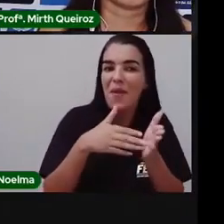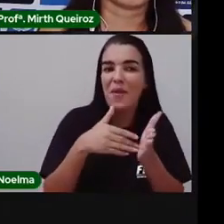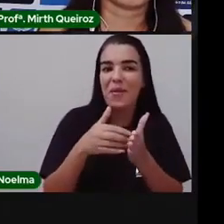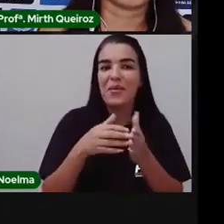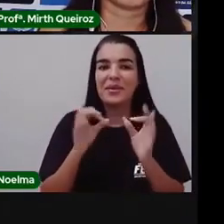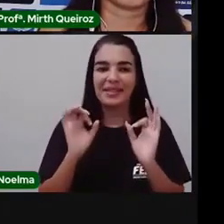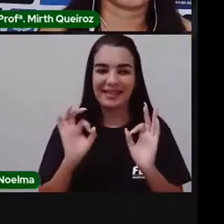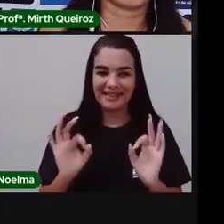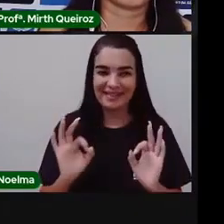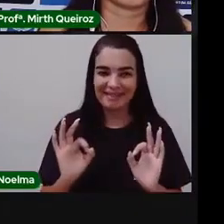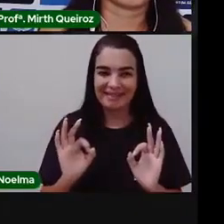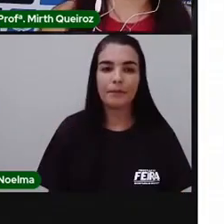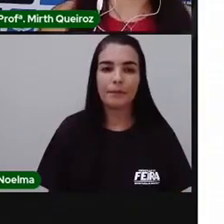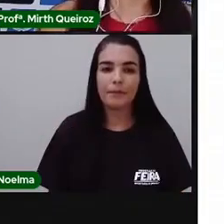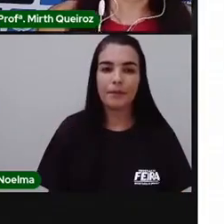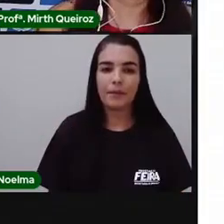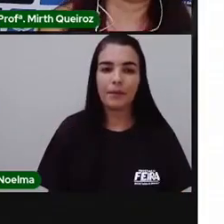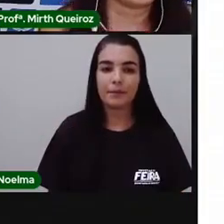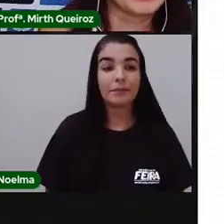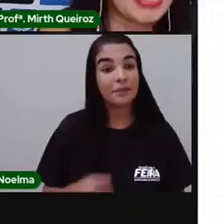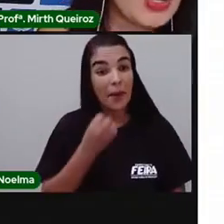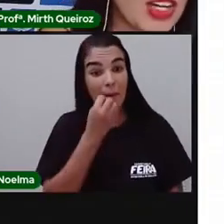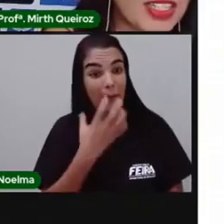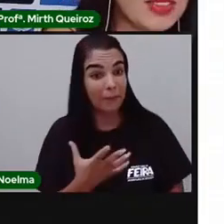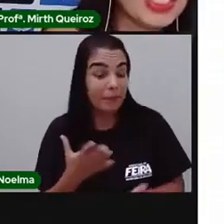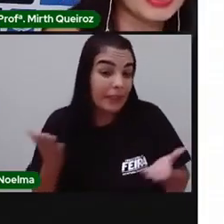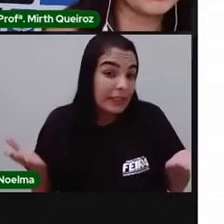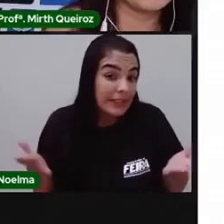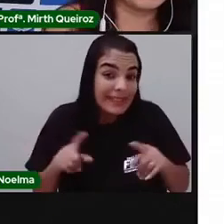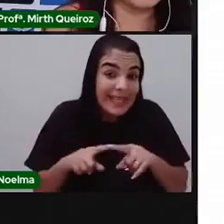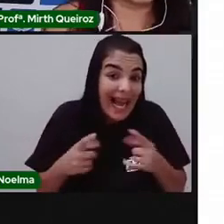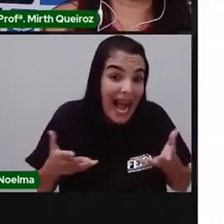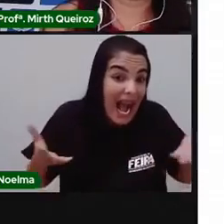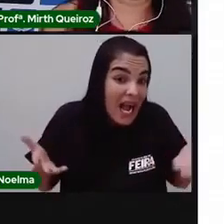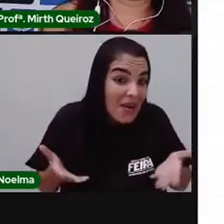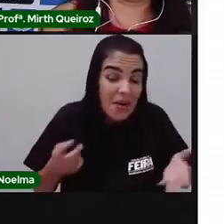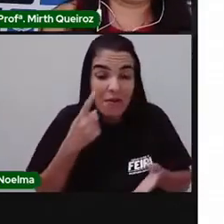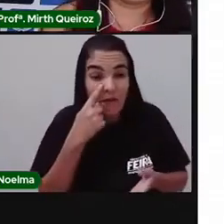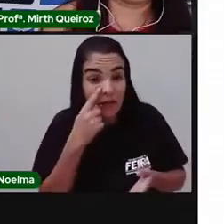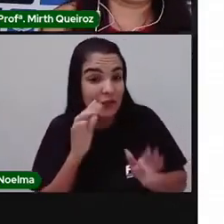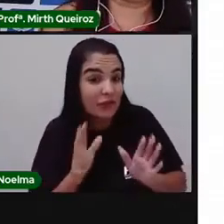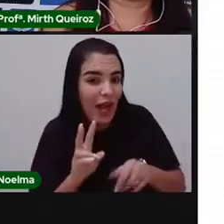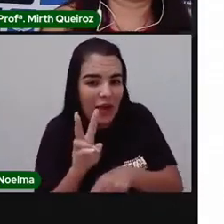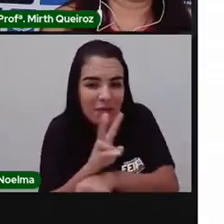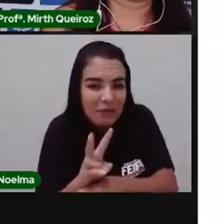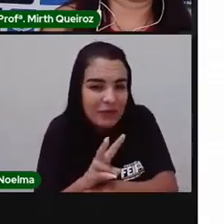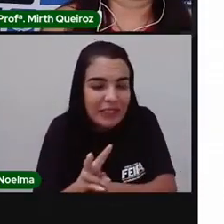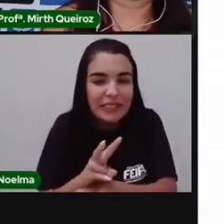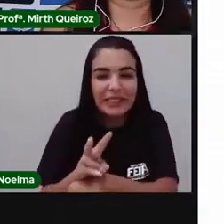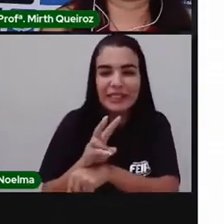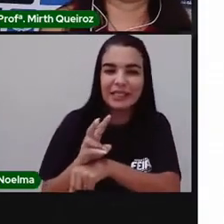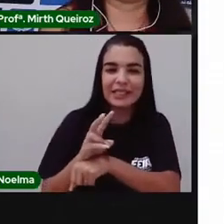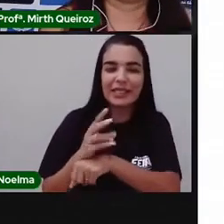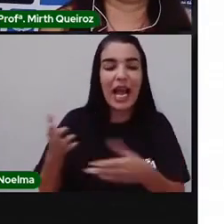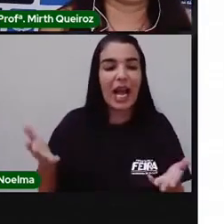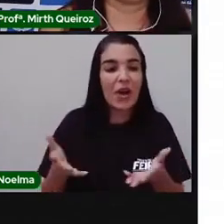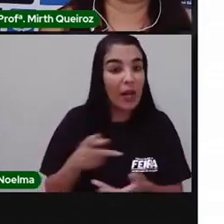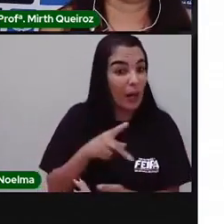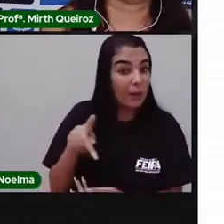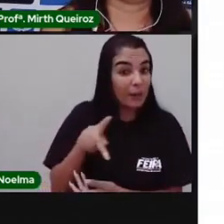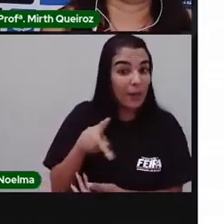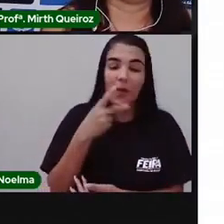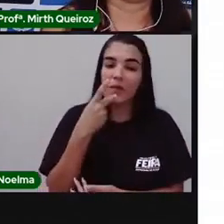Certinho? Então, vamos pra aula. Bom, agora que vocês viram o vídeo, a Pró vai falar um